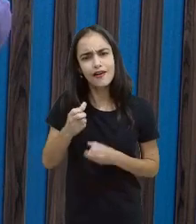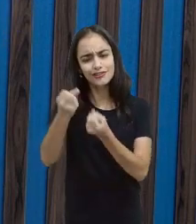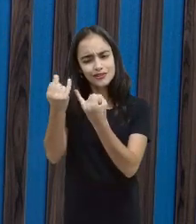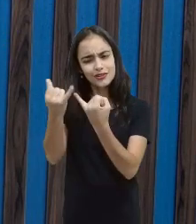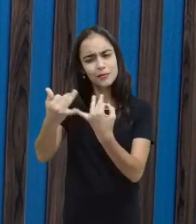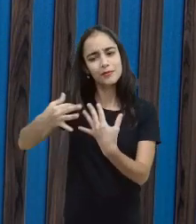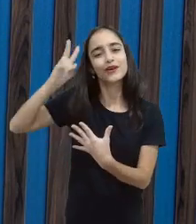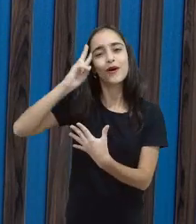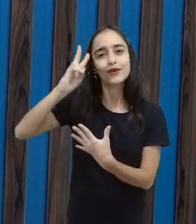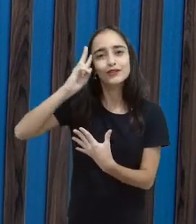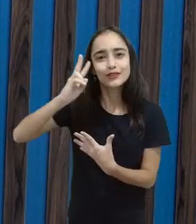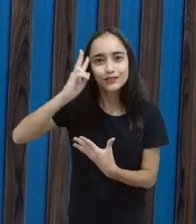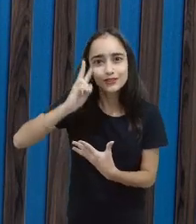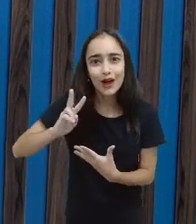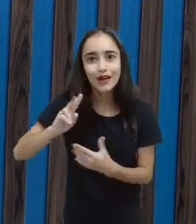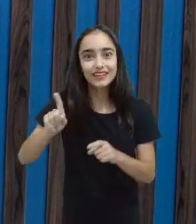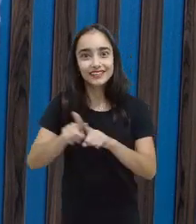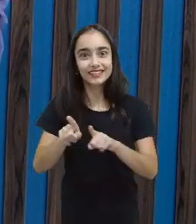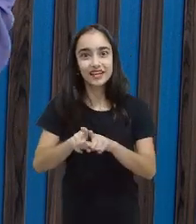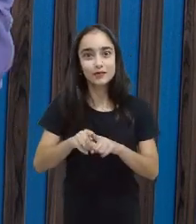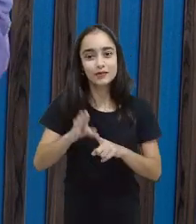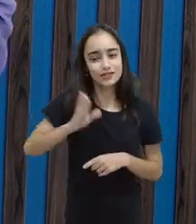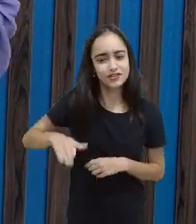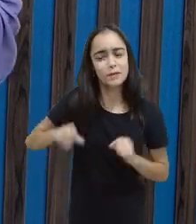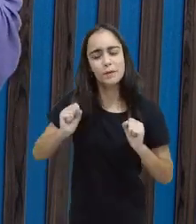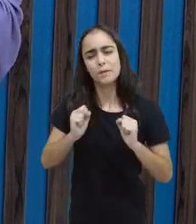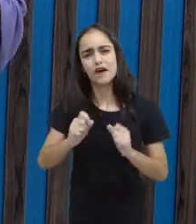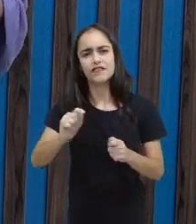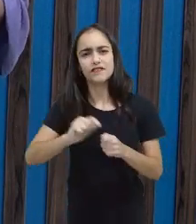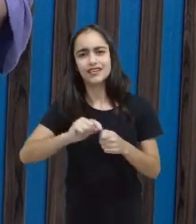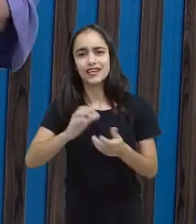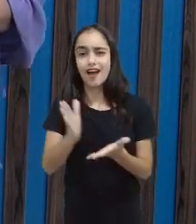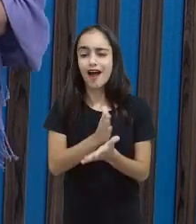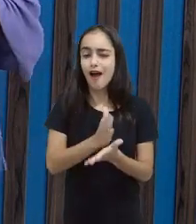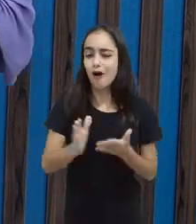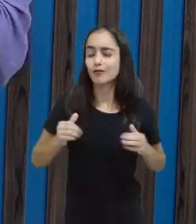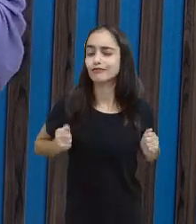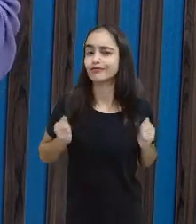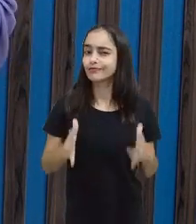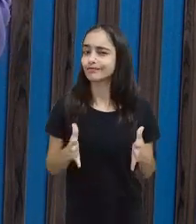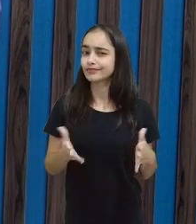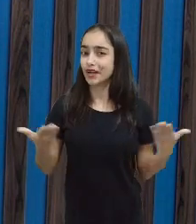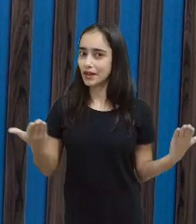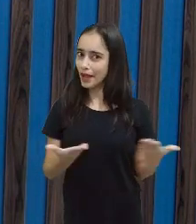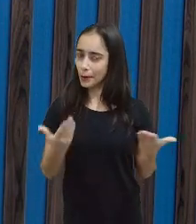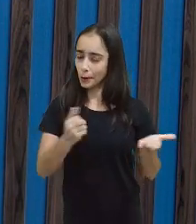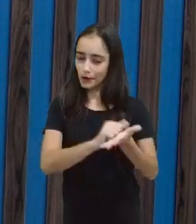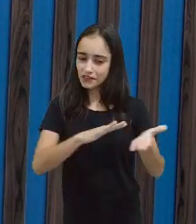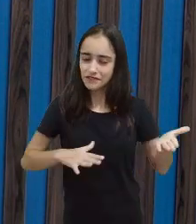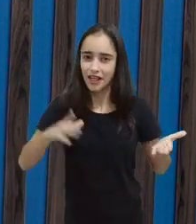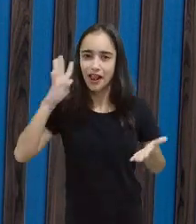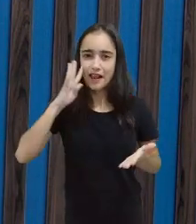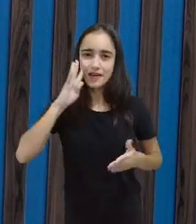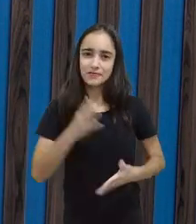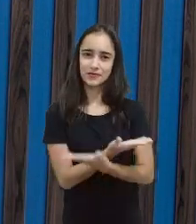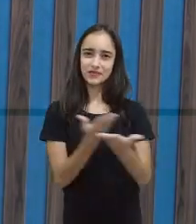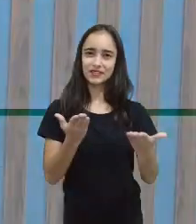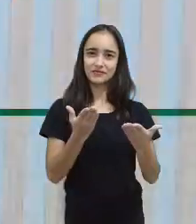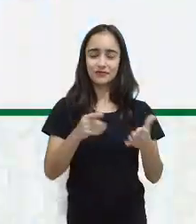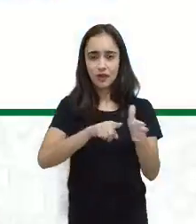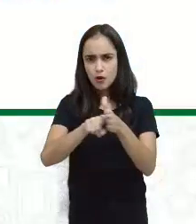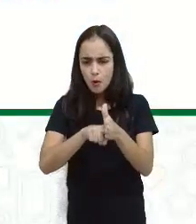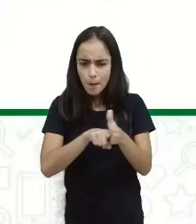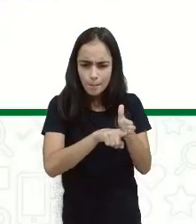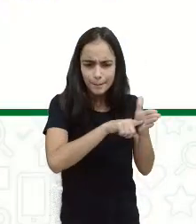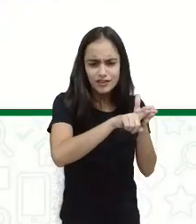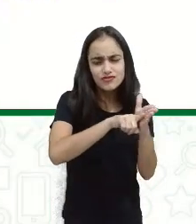levam as crianças a fazerem alguma ação? Mas eu tenho uma atividadezinha legal para vocês. Pesquisem, parlendas